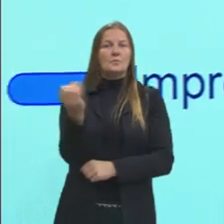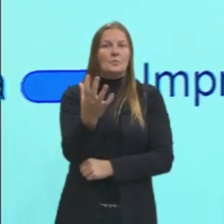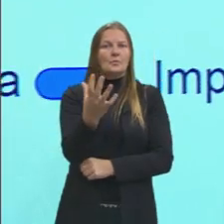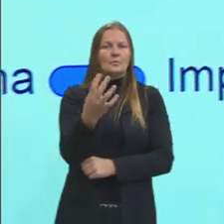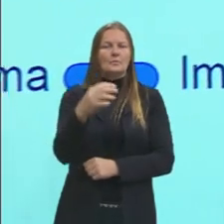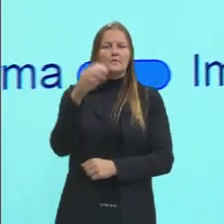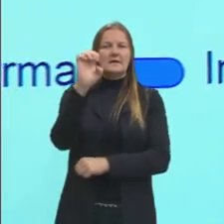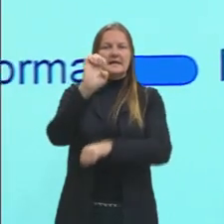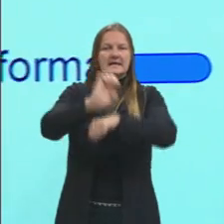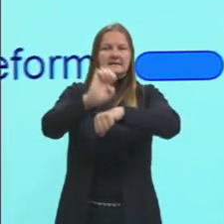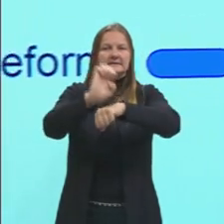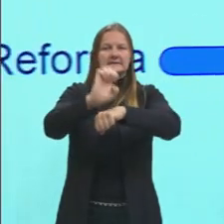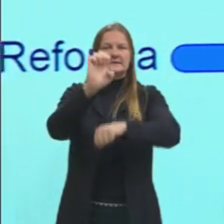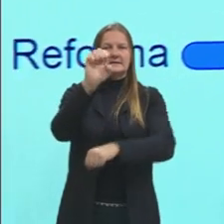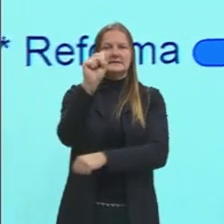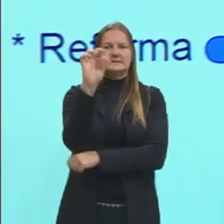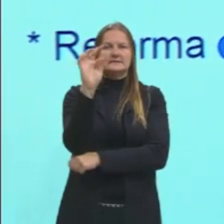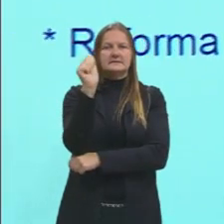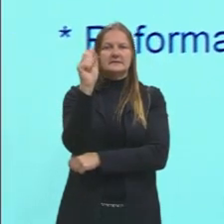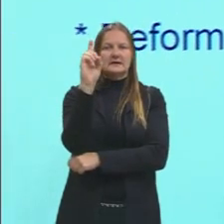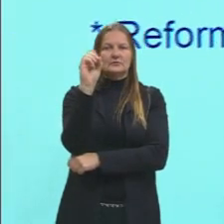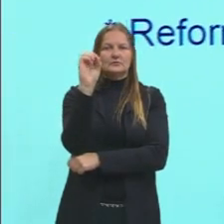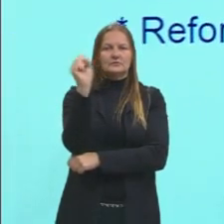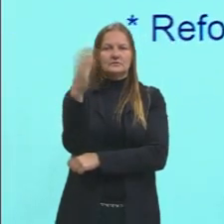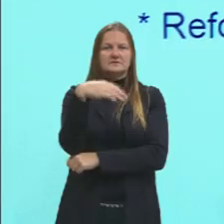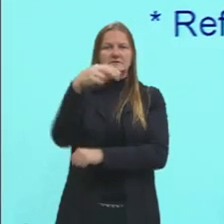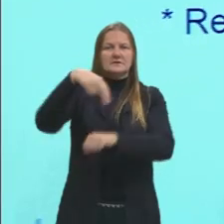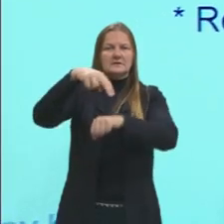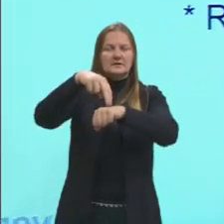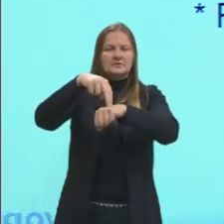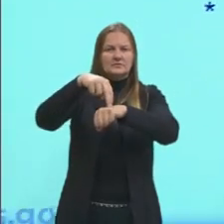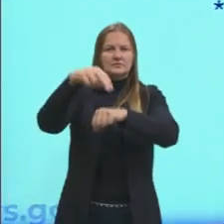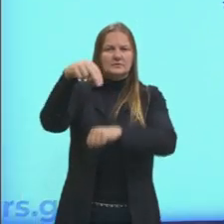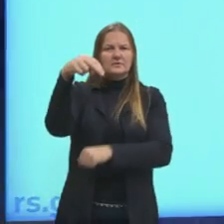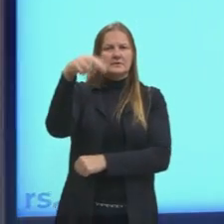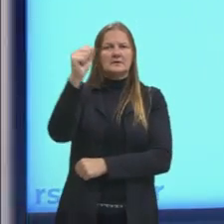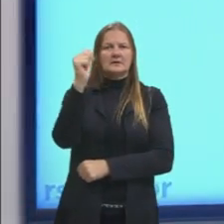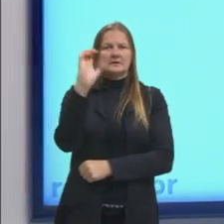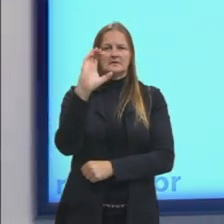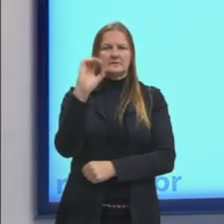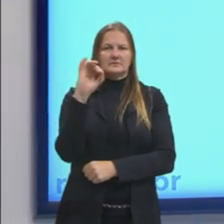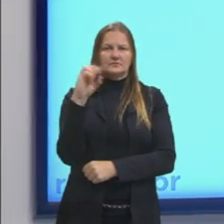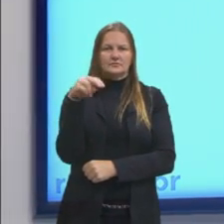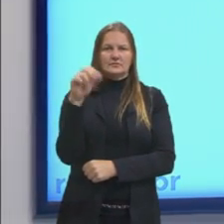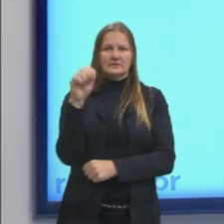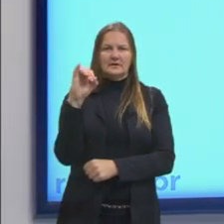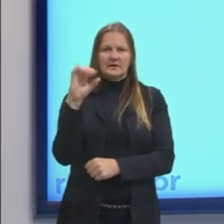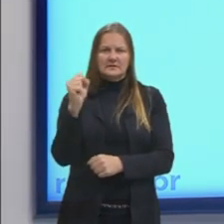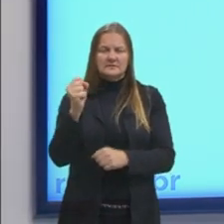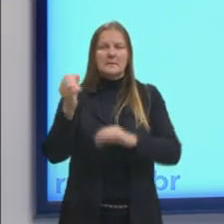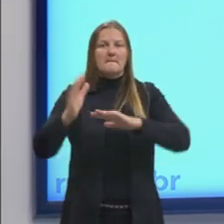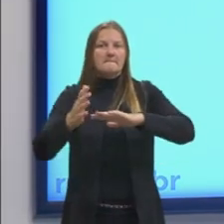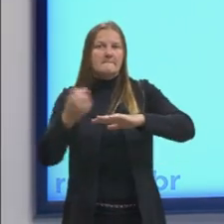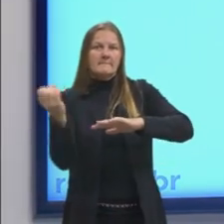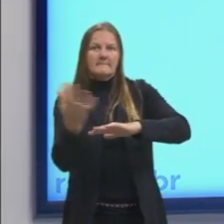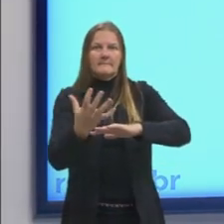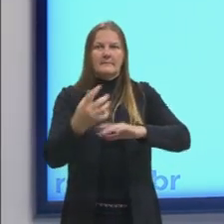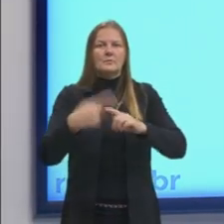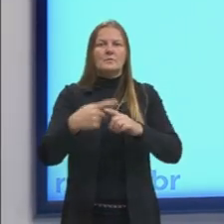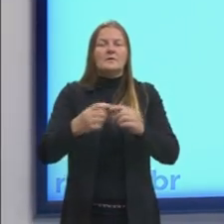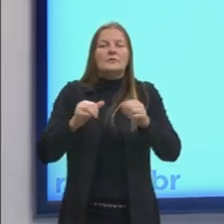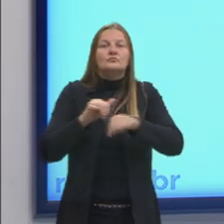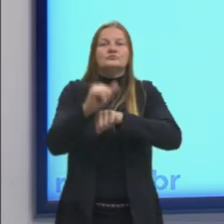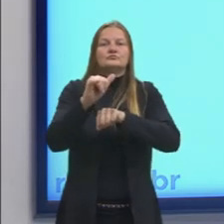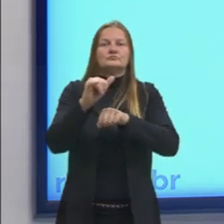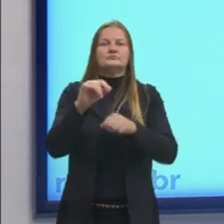isso que chamamos de Estados Nacionais Modernos, porque eles vão ocorrer justamente aqui na modernidade. O que